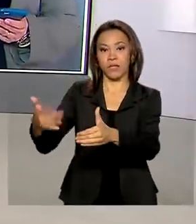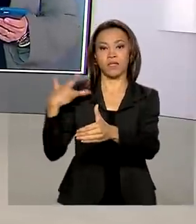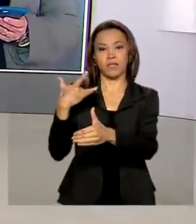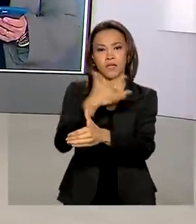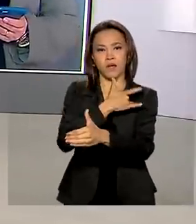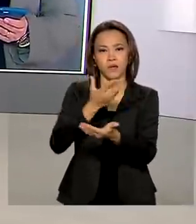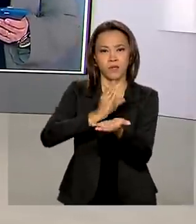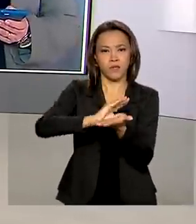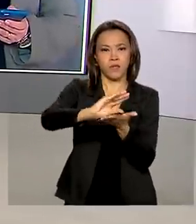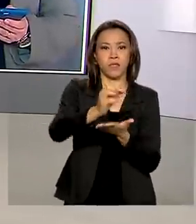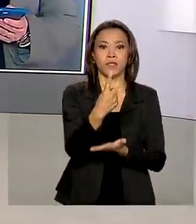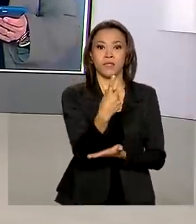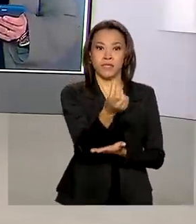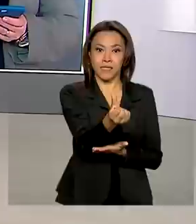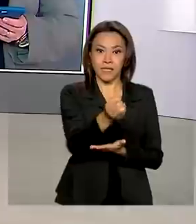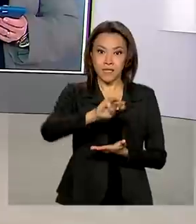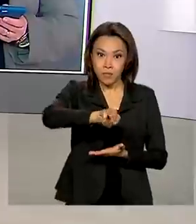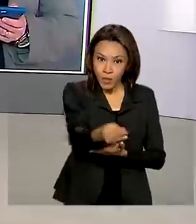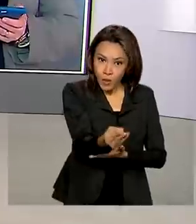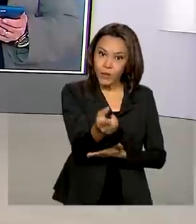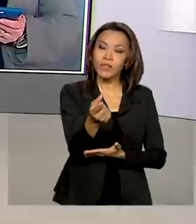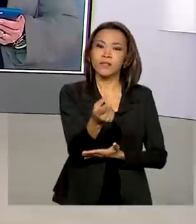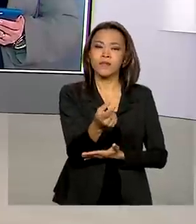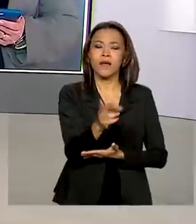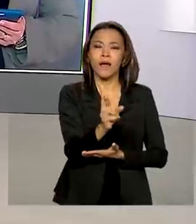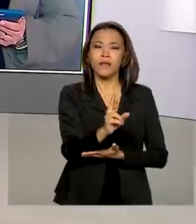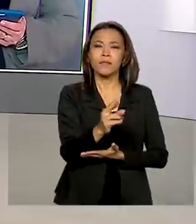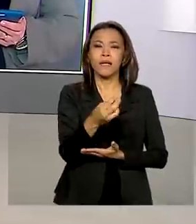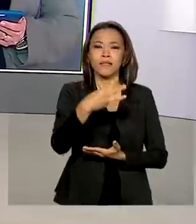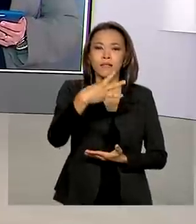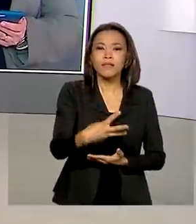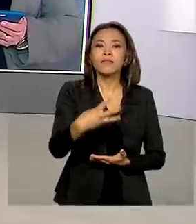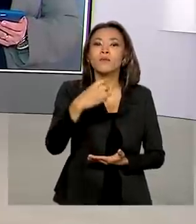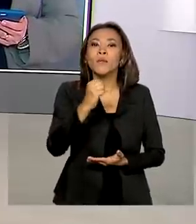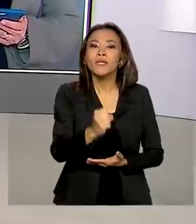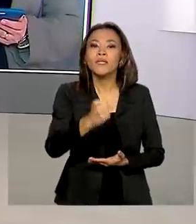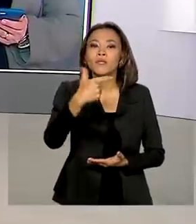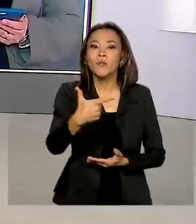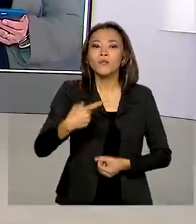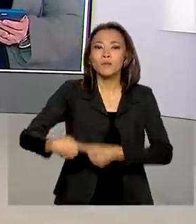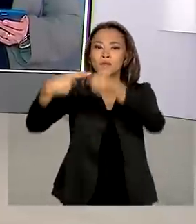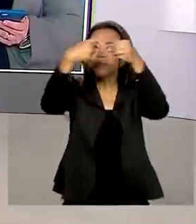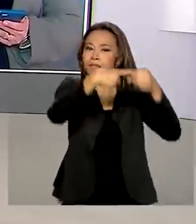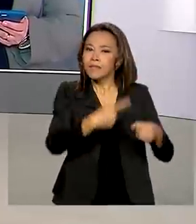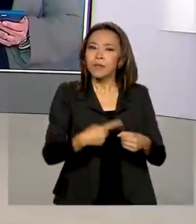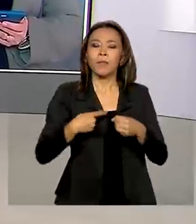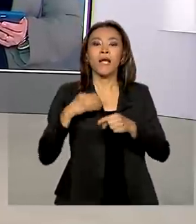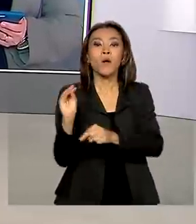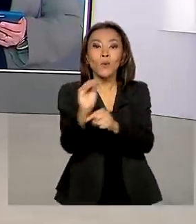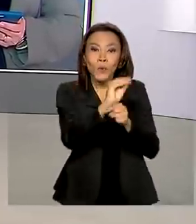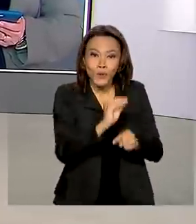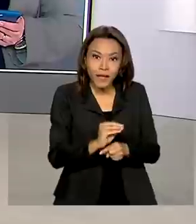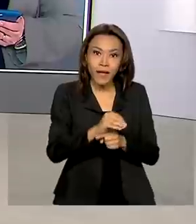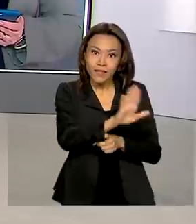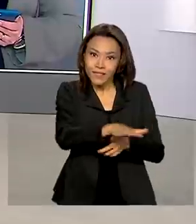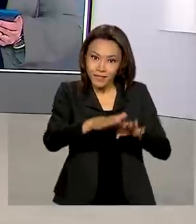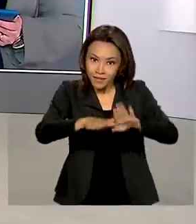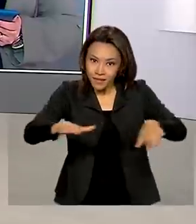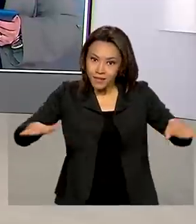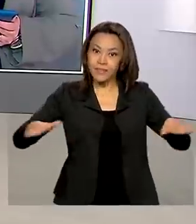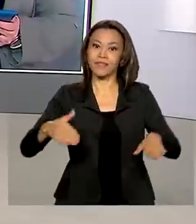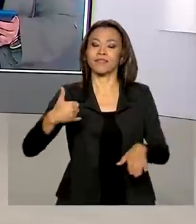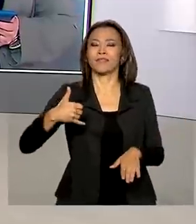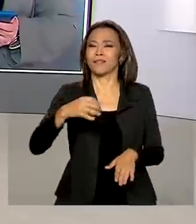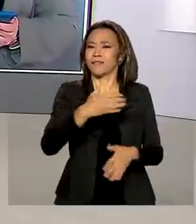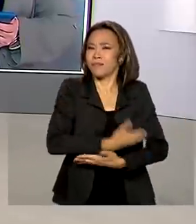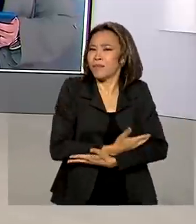16 milhões de reais para 382 municípios cuidarem melhor da situação alimentar de crianças de 0 a 2 anos.